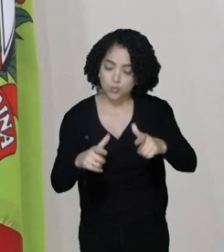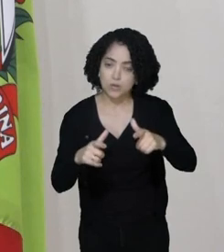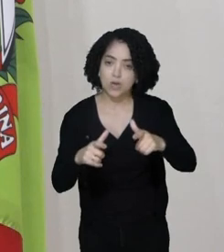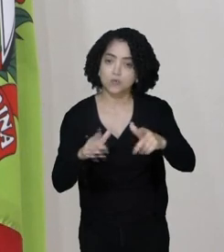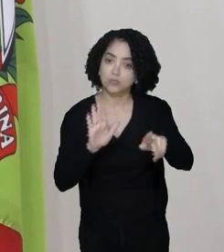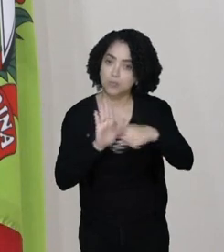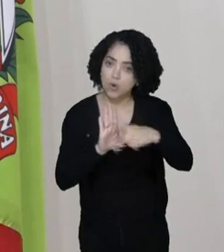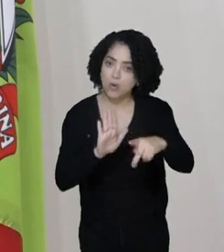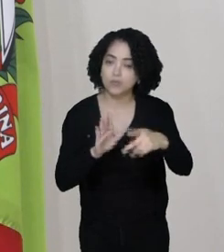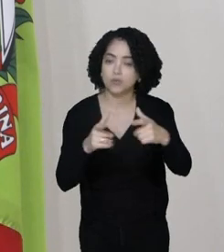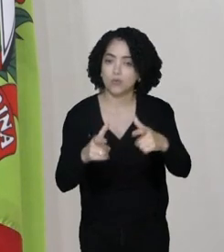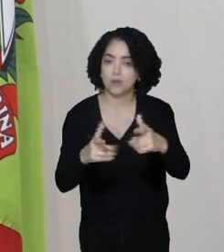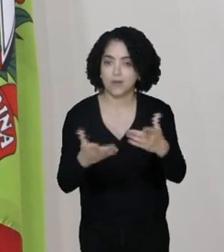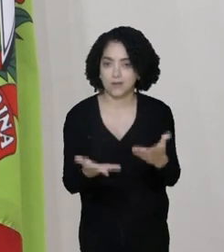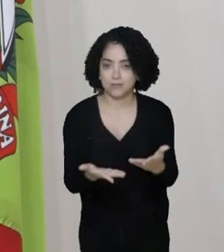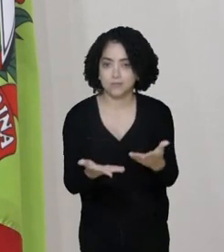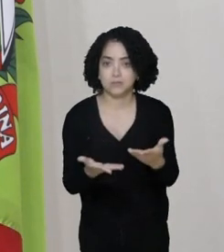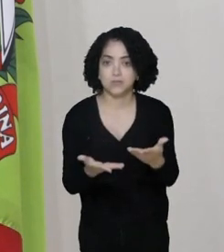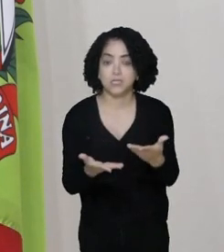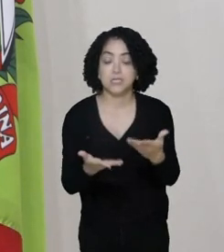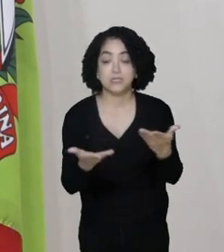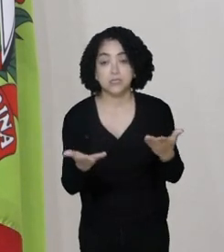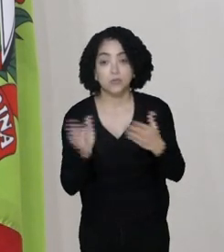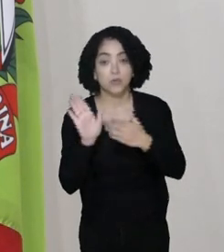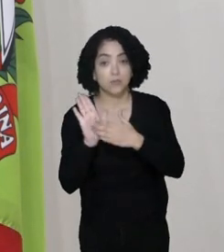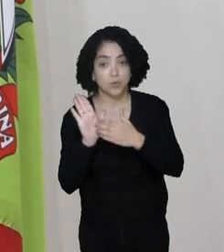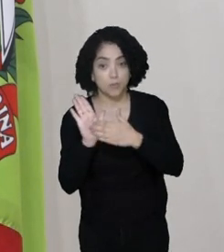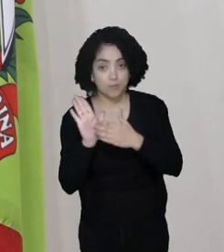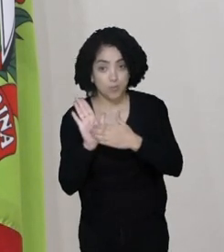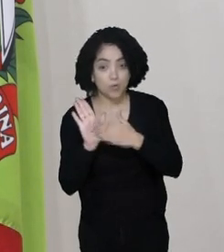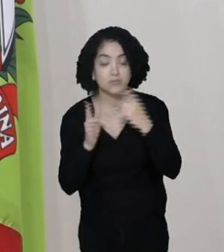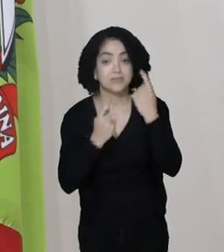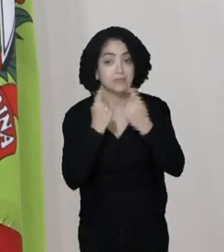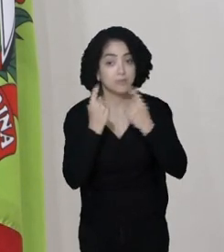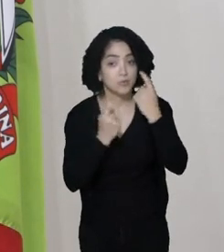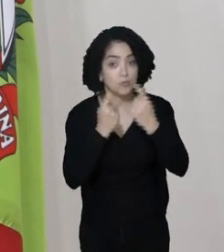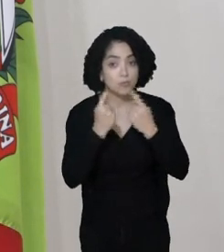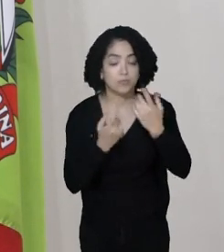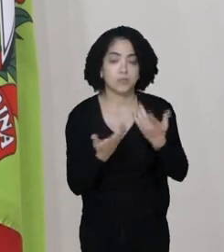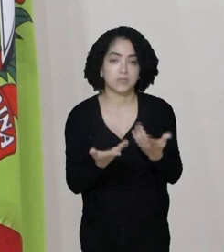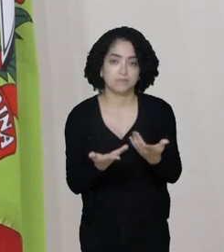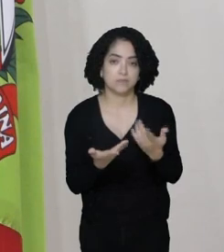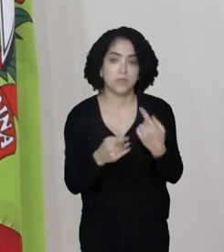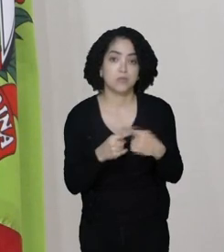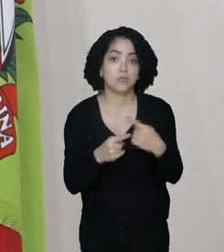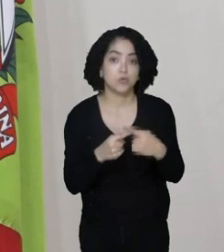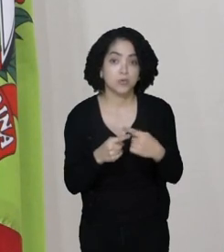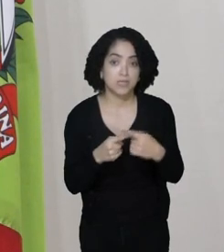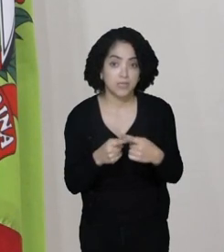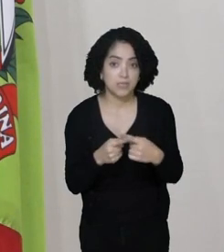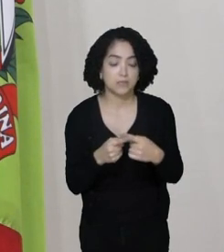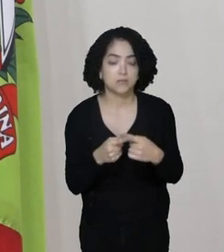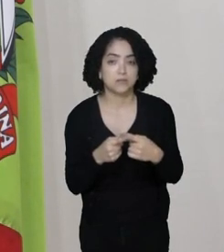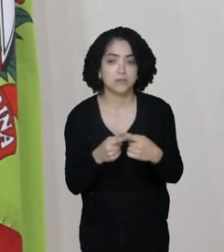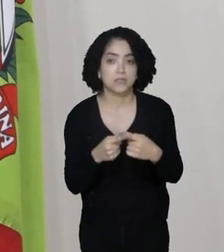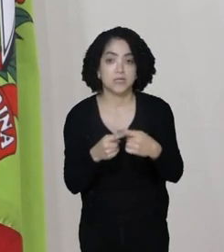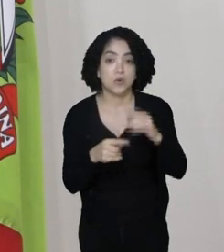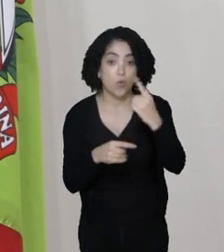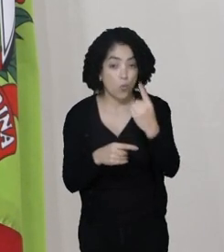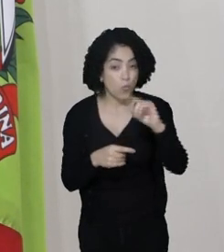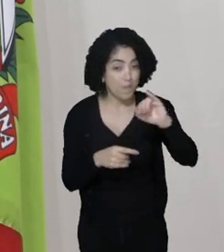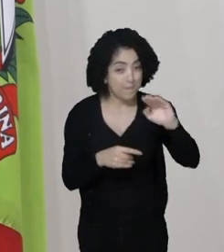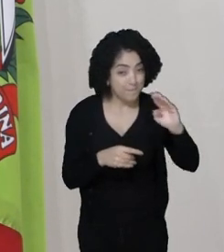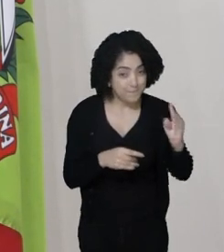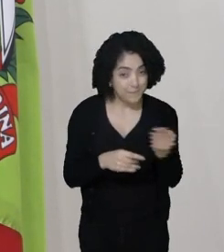Então, essa proposta, além de ser preocupante, porque é um volume extraordinário, estou falando de um bilhão de